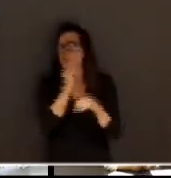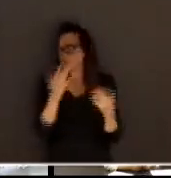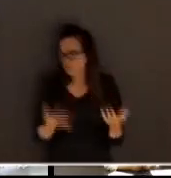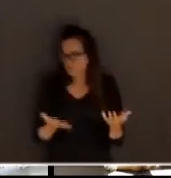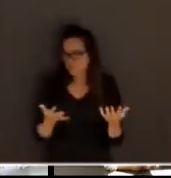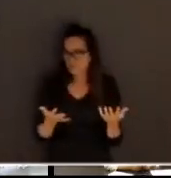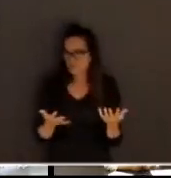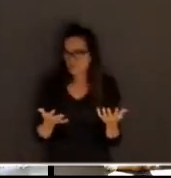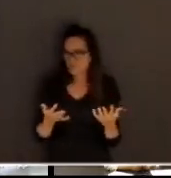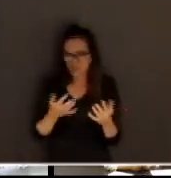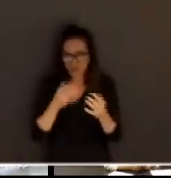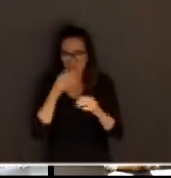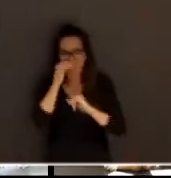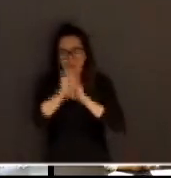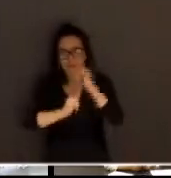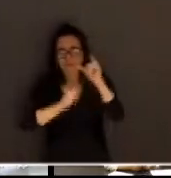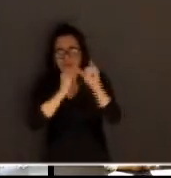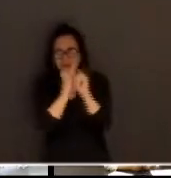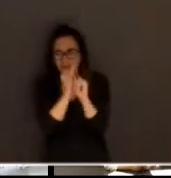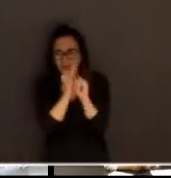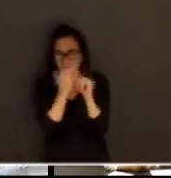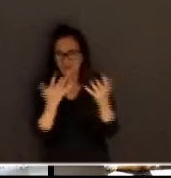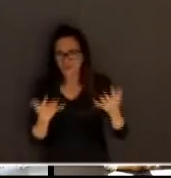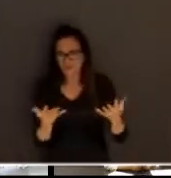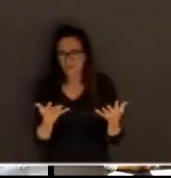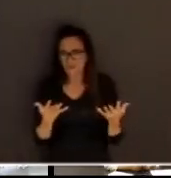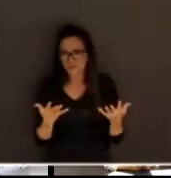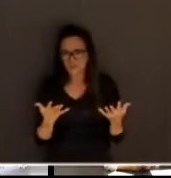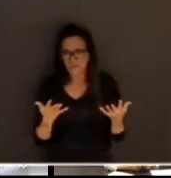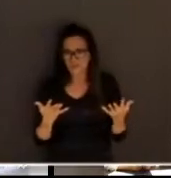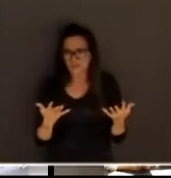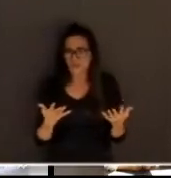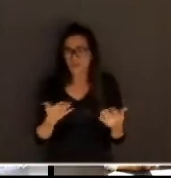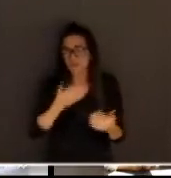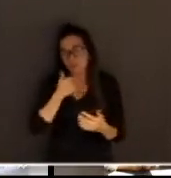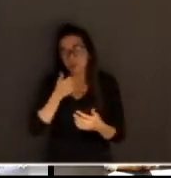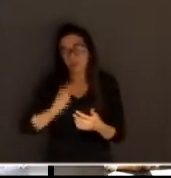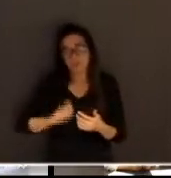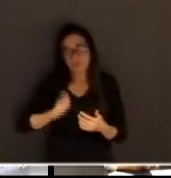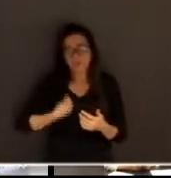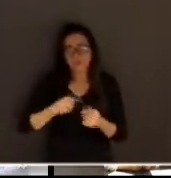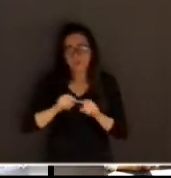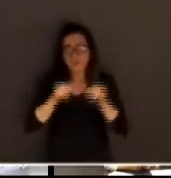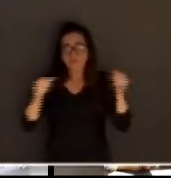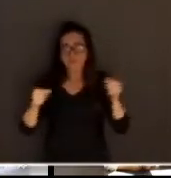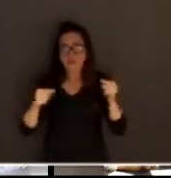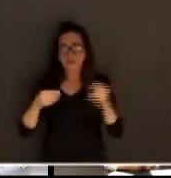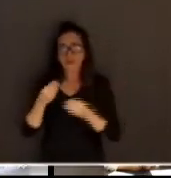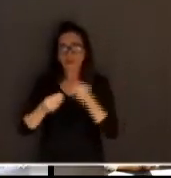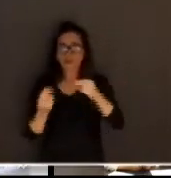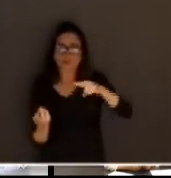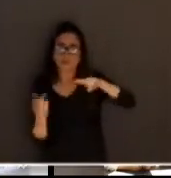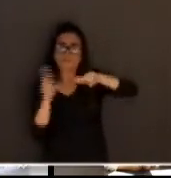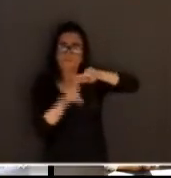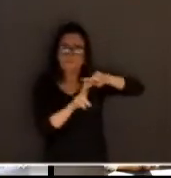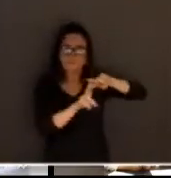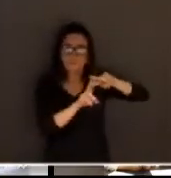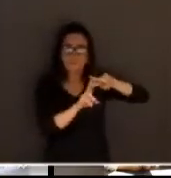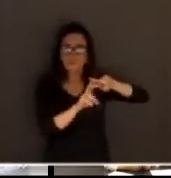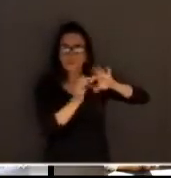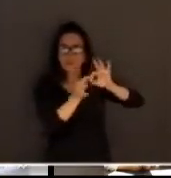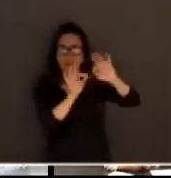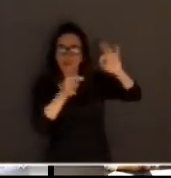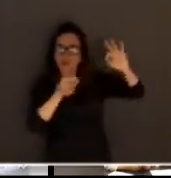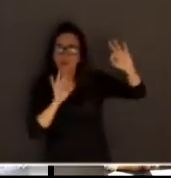É melhor do que sem réu. Enfim, melhor do ele estivesse presente, mas, já que não estará presente, qual é o problema dele ser feito por